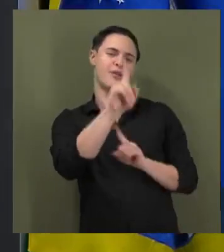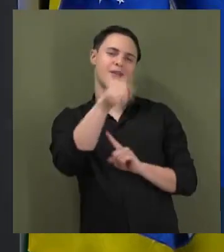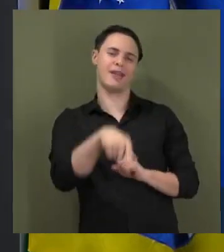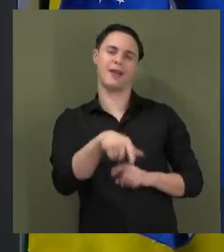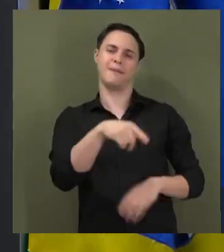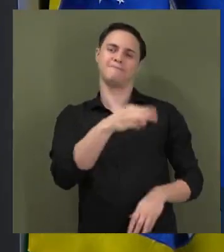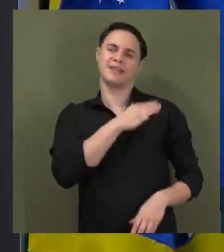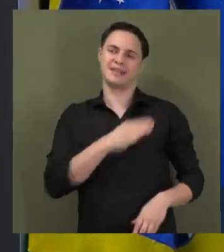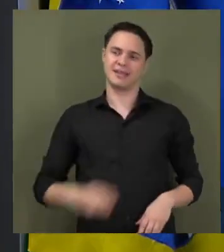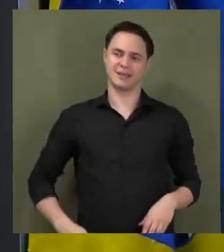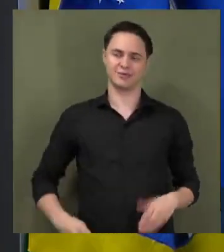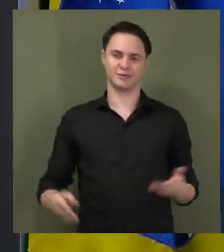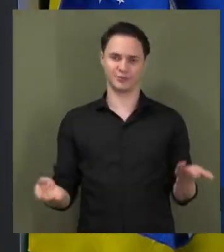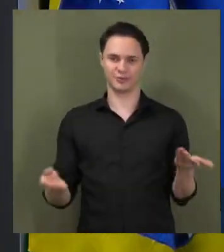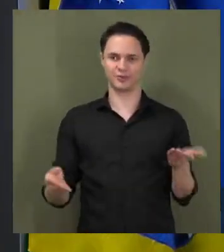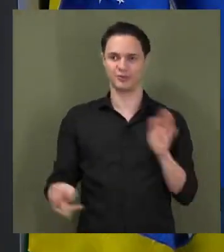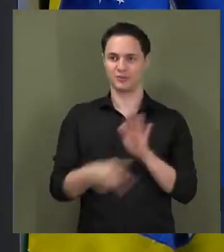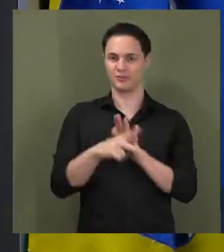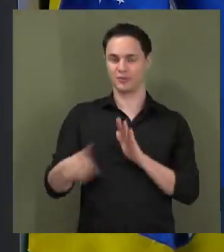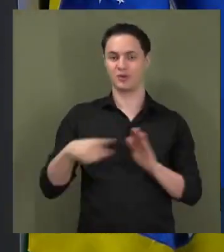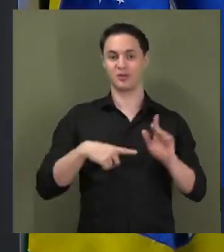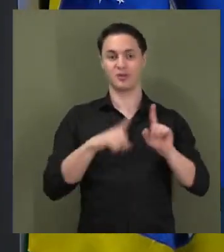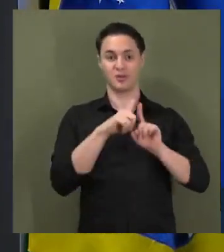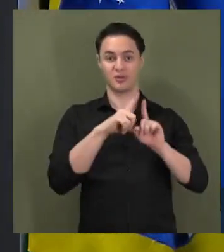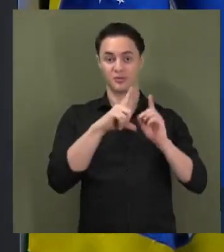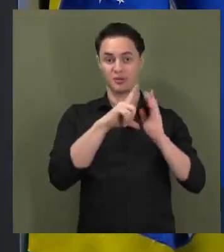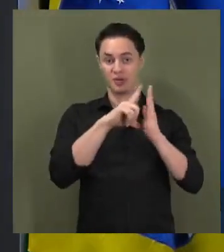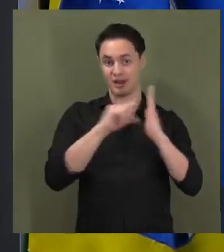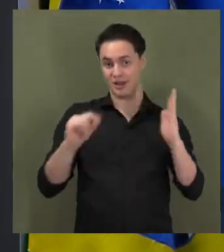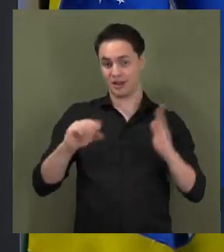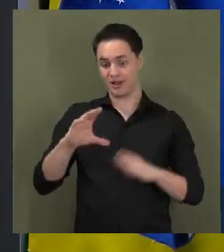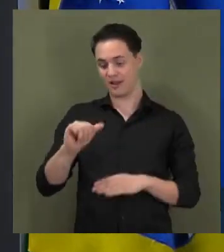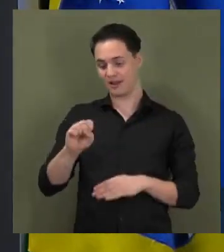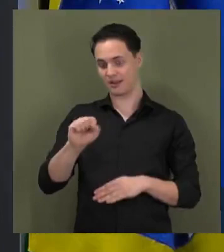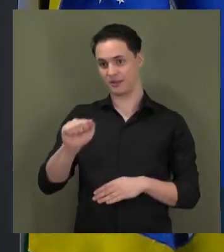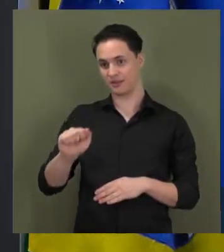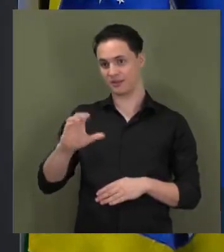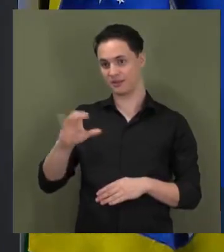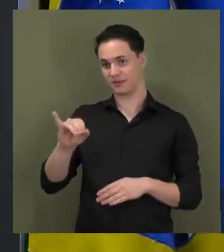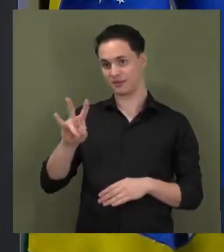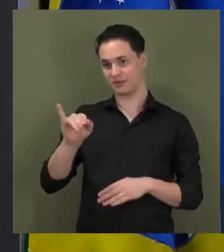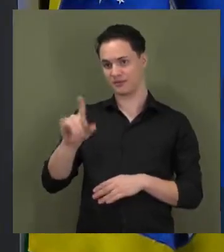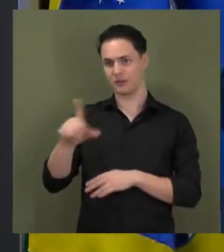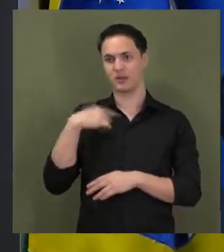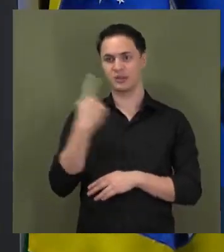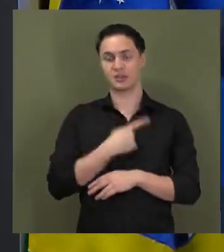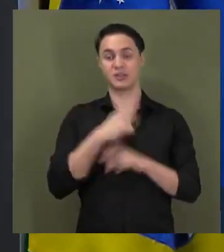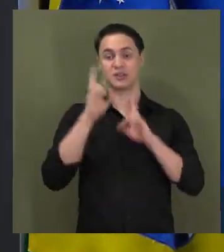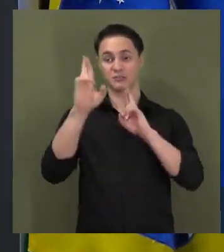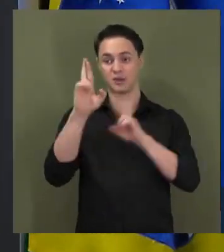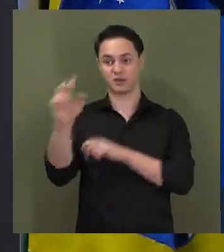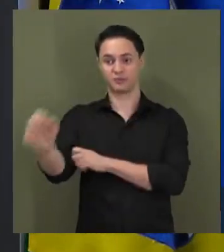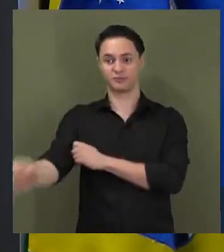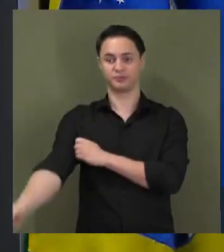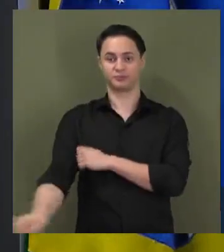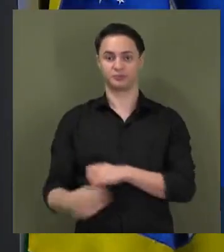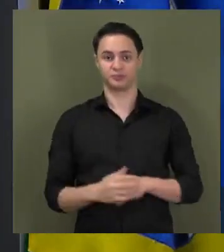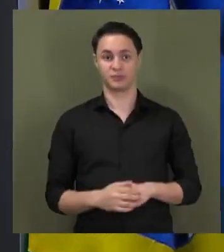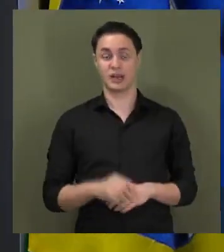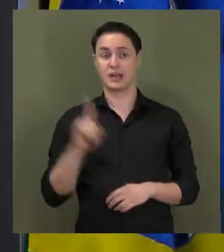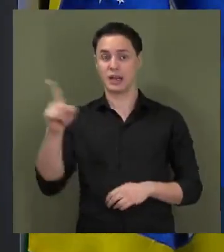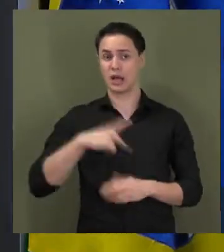de Estado da Casa Civil. Esperamos que o indecente calote da